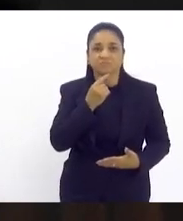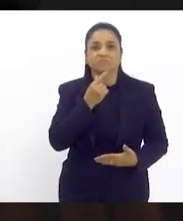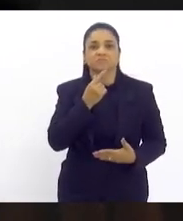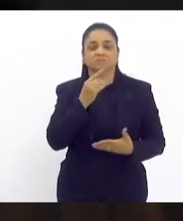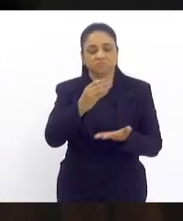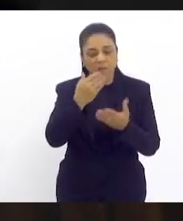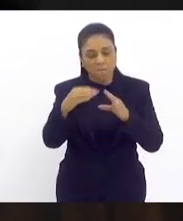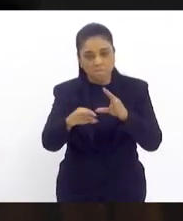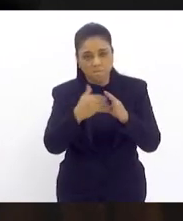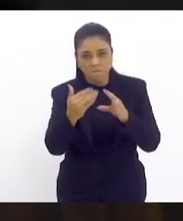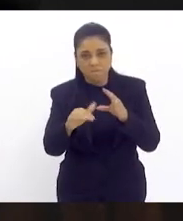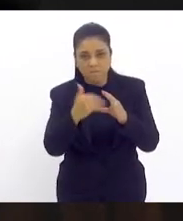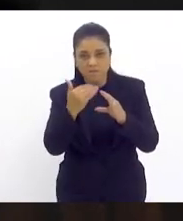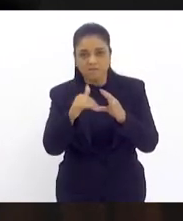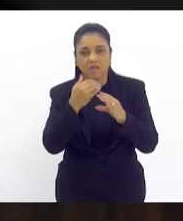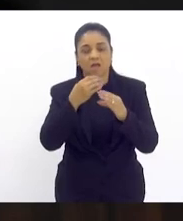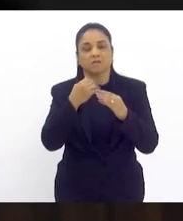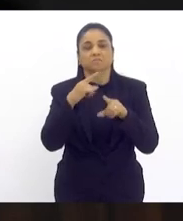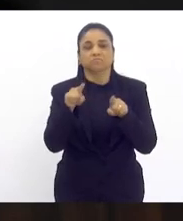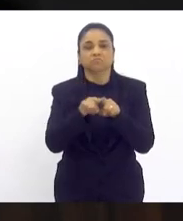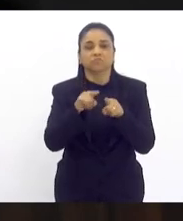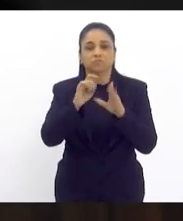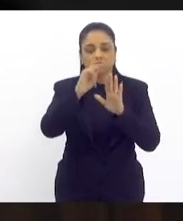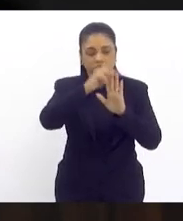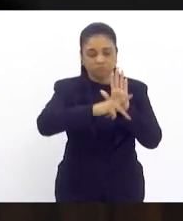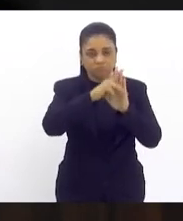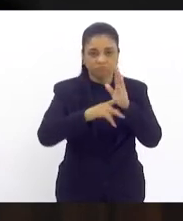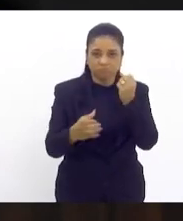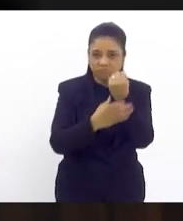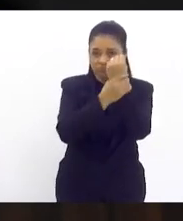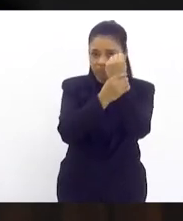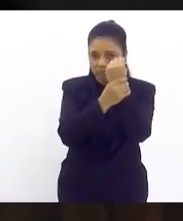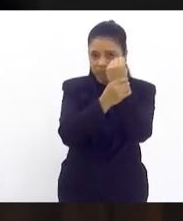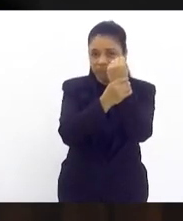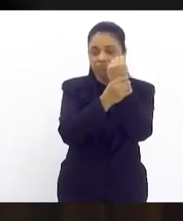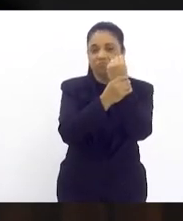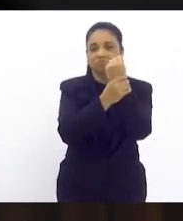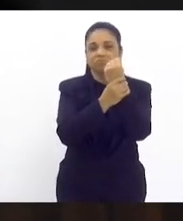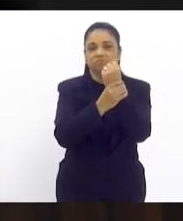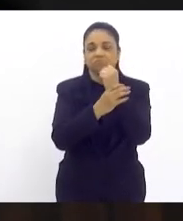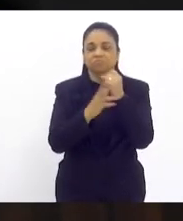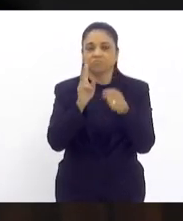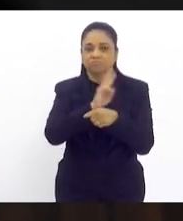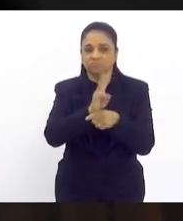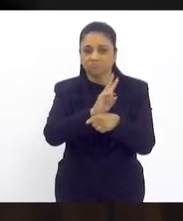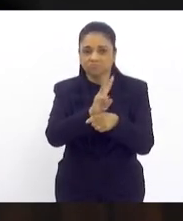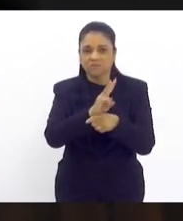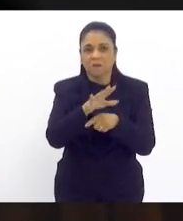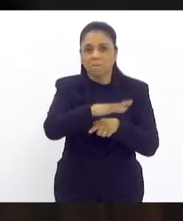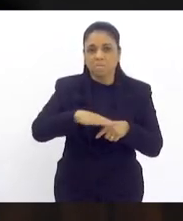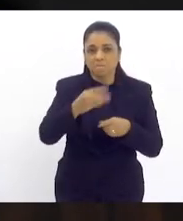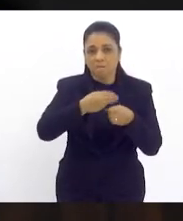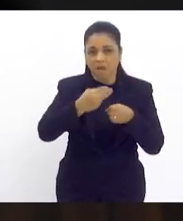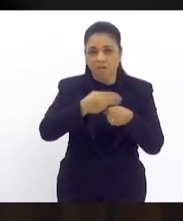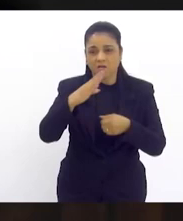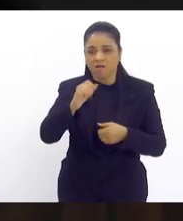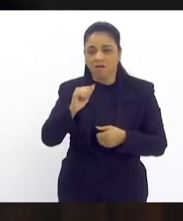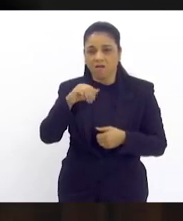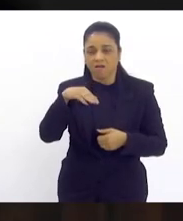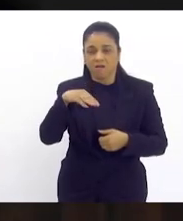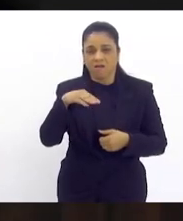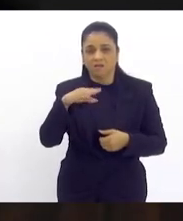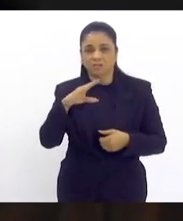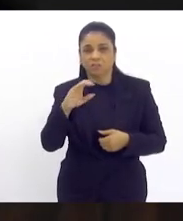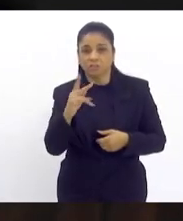o envio de mensagens dispondo sobre a implantação do programa Segurança Presente, para atender ao bairro de Caxambi, no município do Rio de Janeiro.